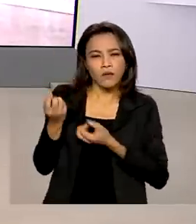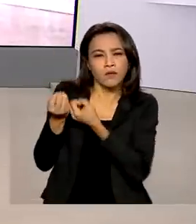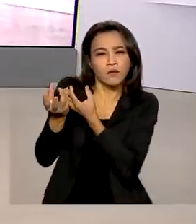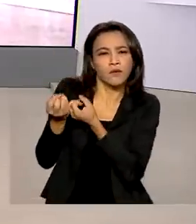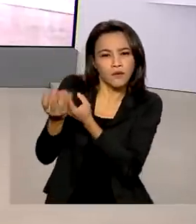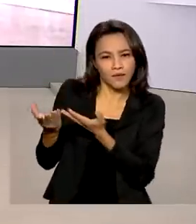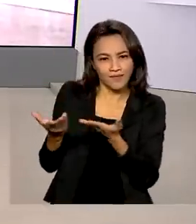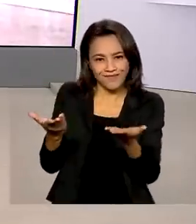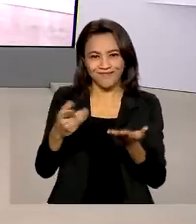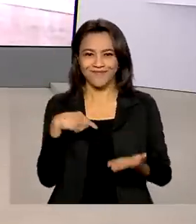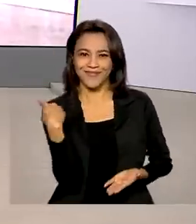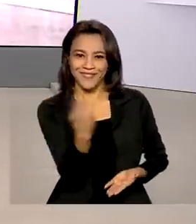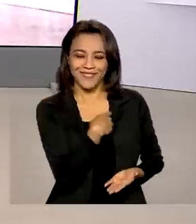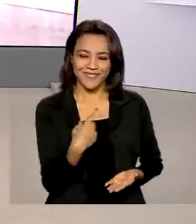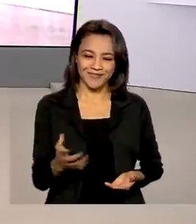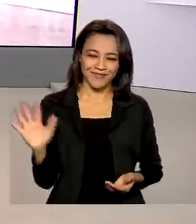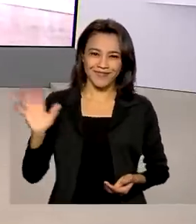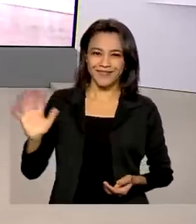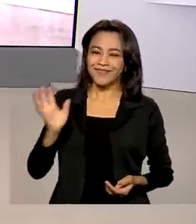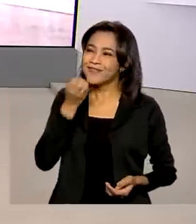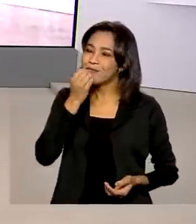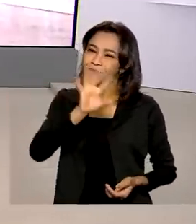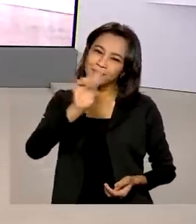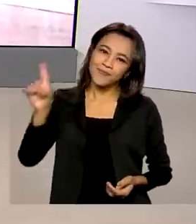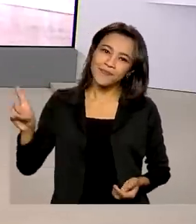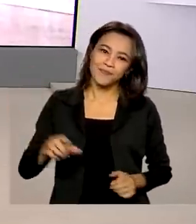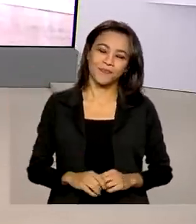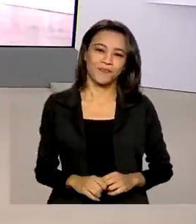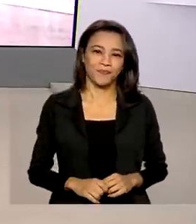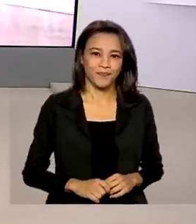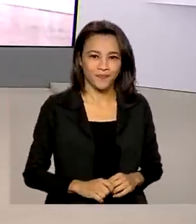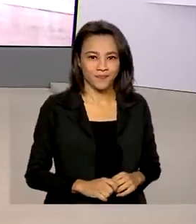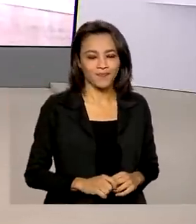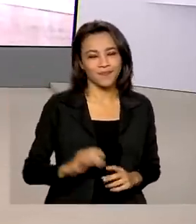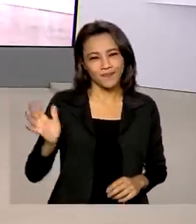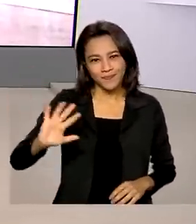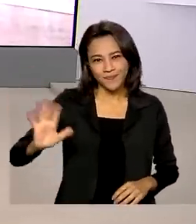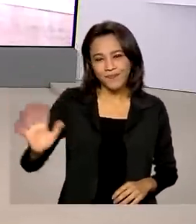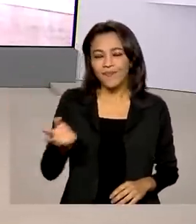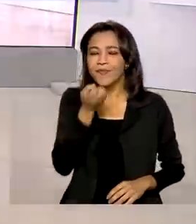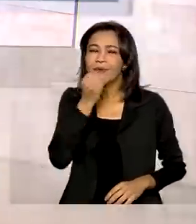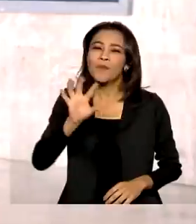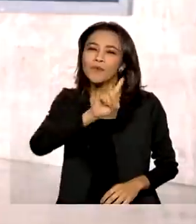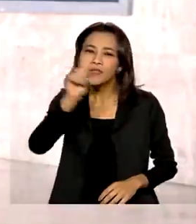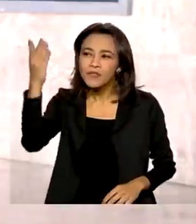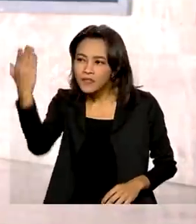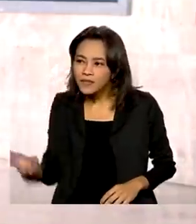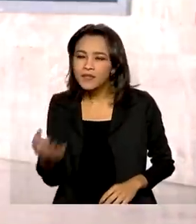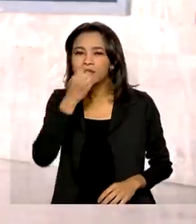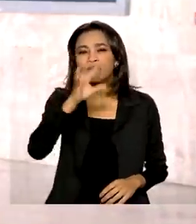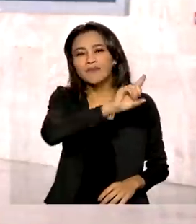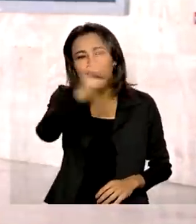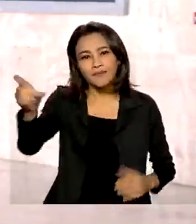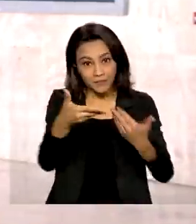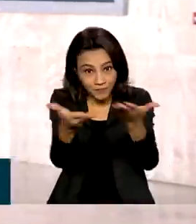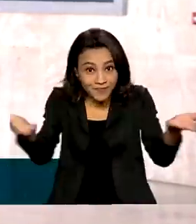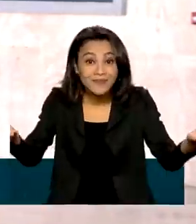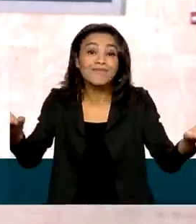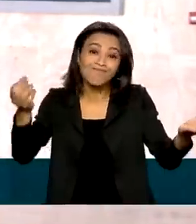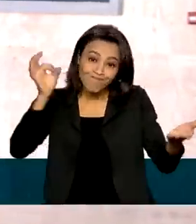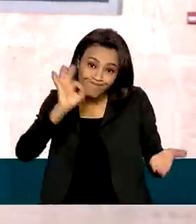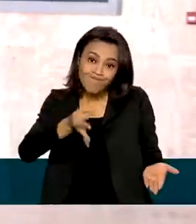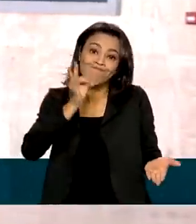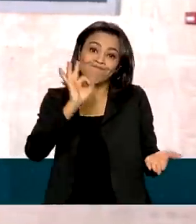as informações para a gente. Bom dia, Glauco. Olá, Mara. Bom dia para você e bom dia a todos. É isso mesmo.